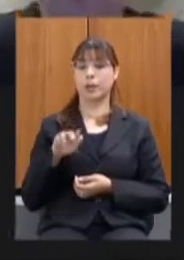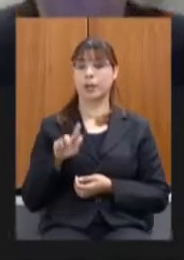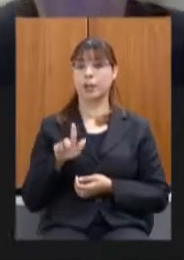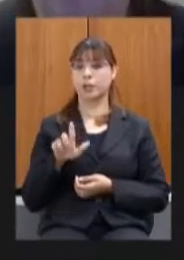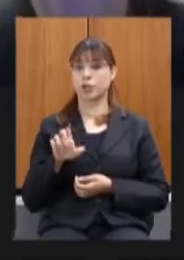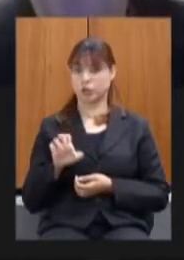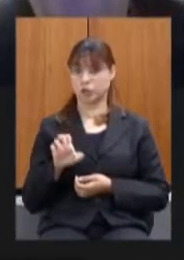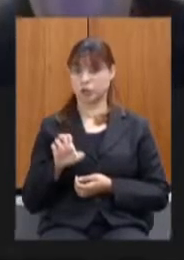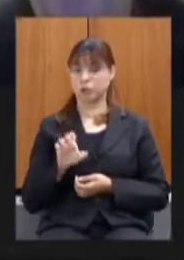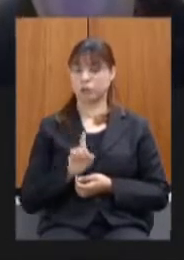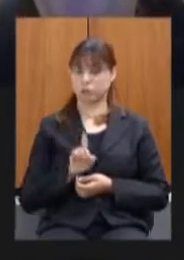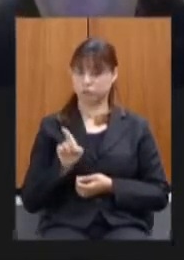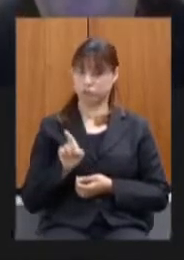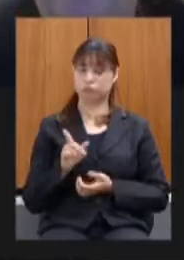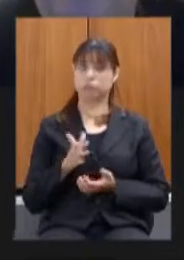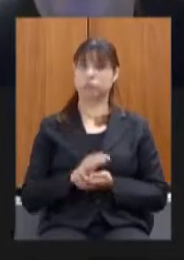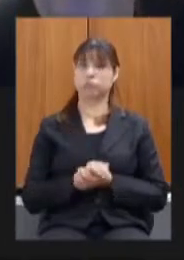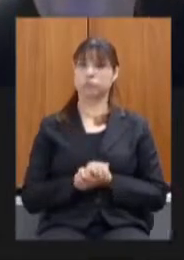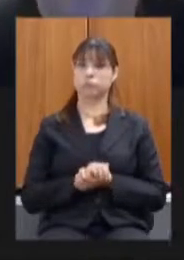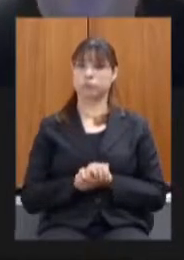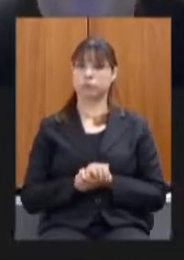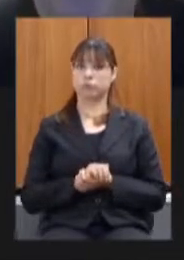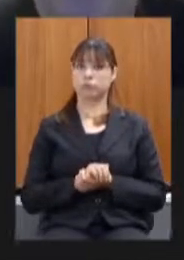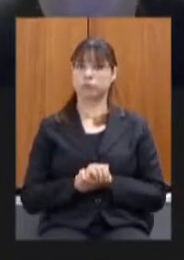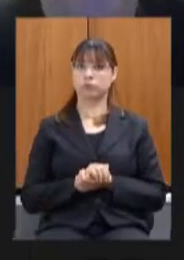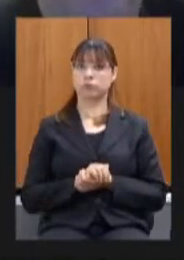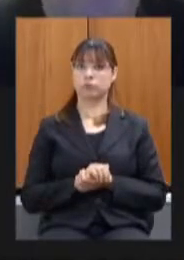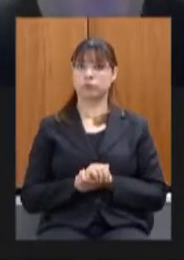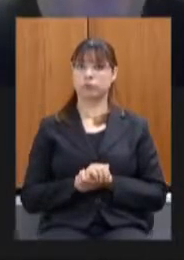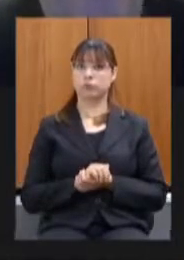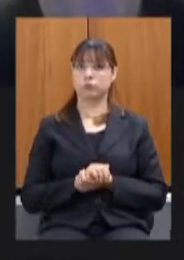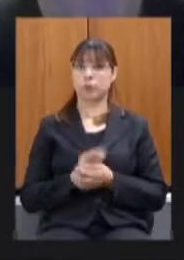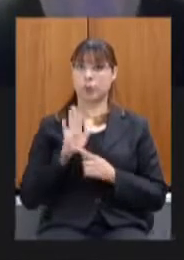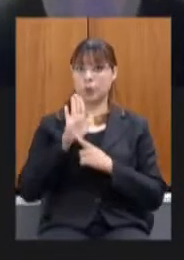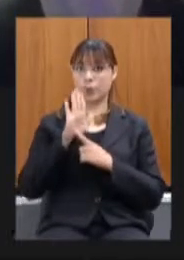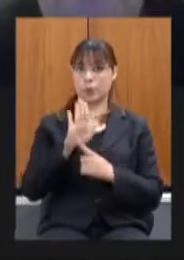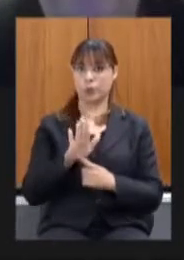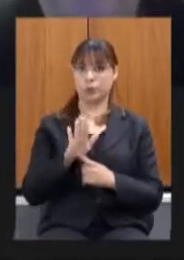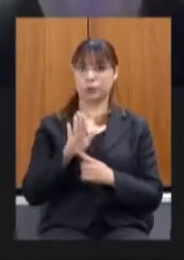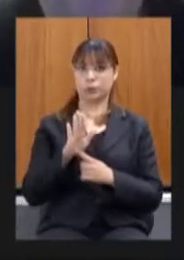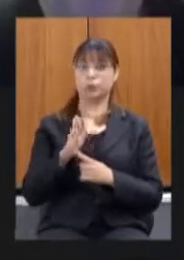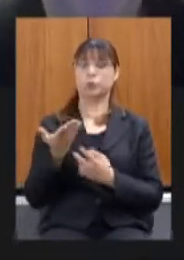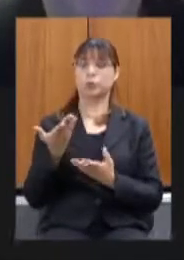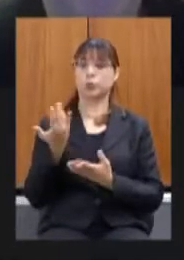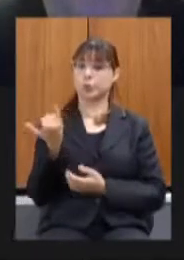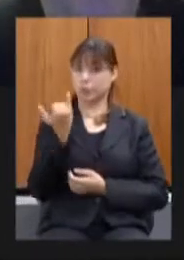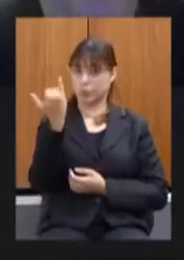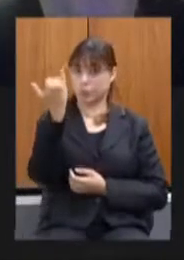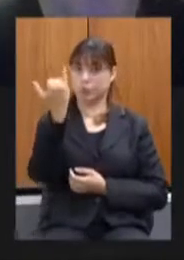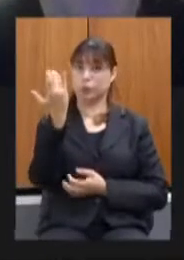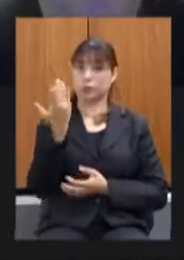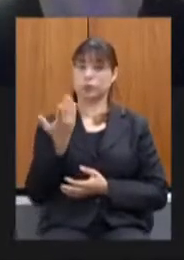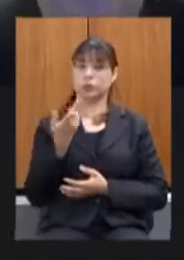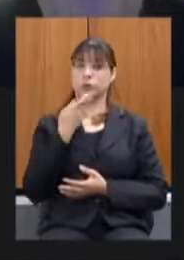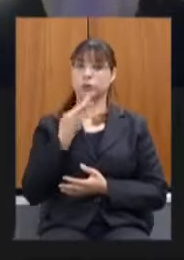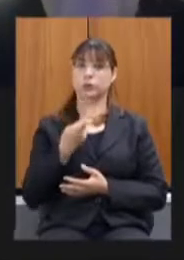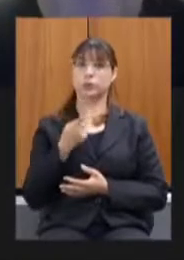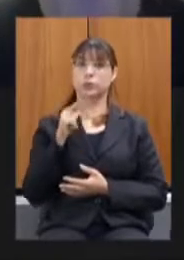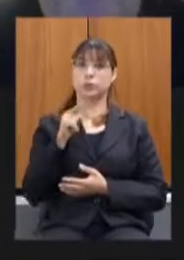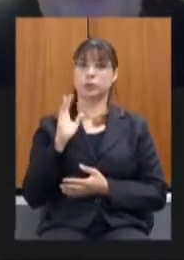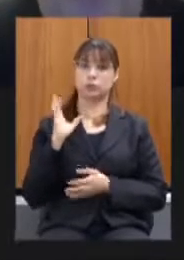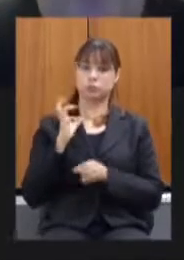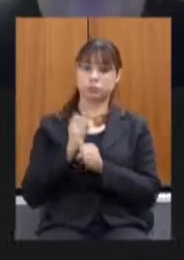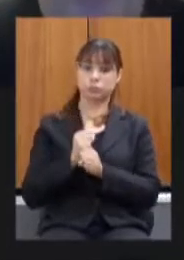a Prodeng gostaria aqui de mostrar alguns pontos importantes isso aqui é o balanço